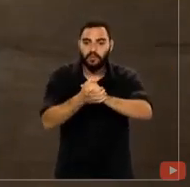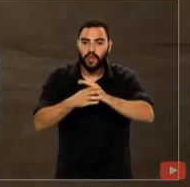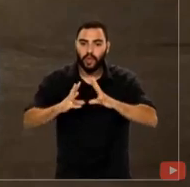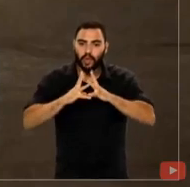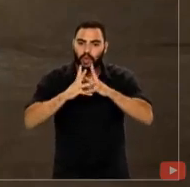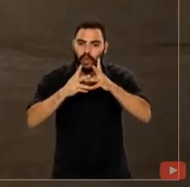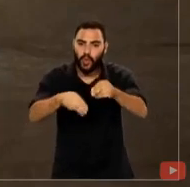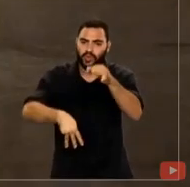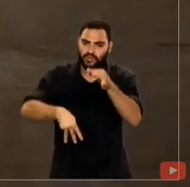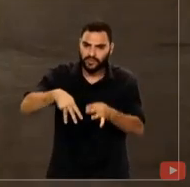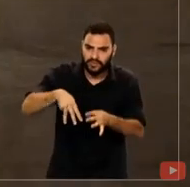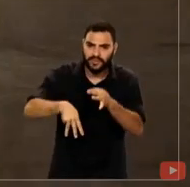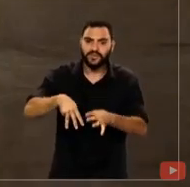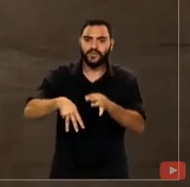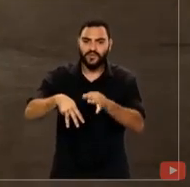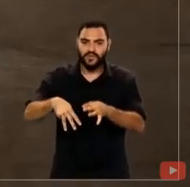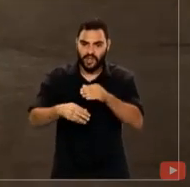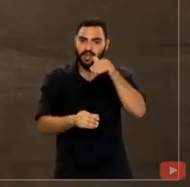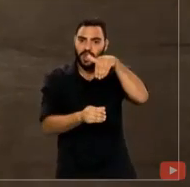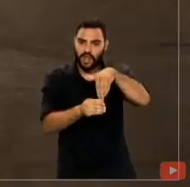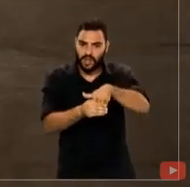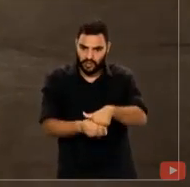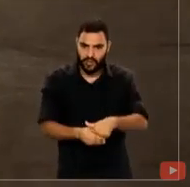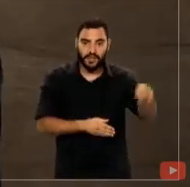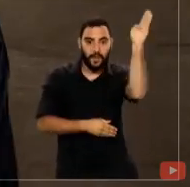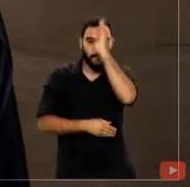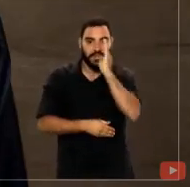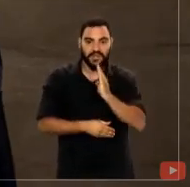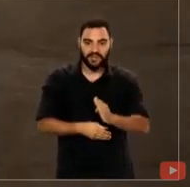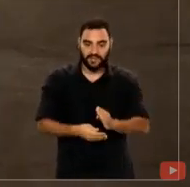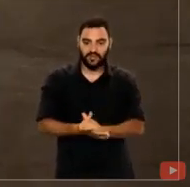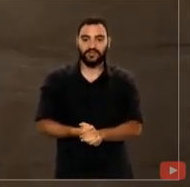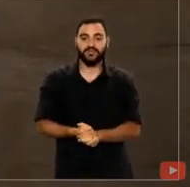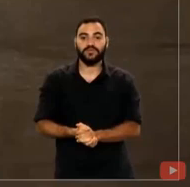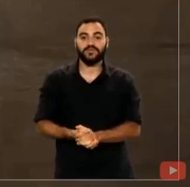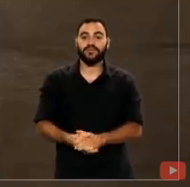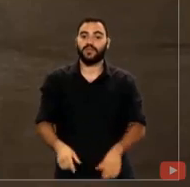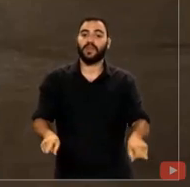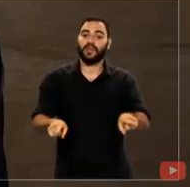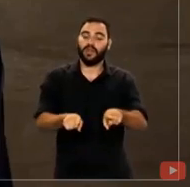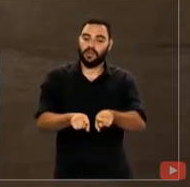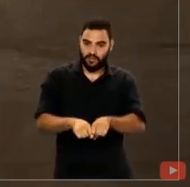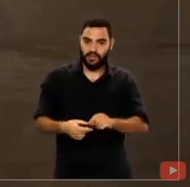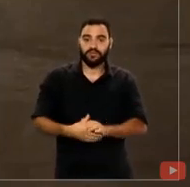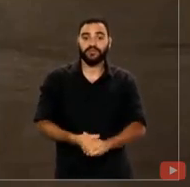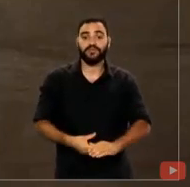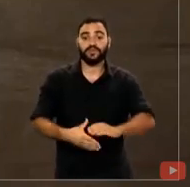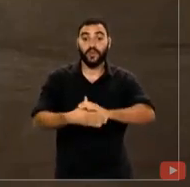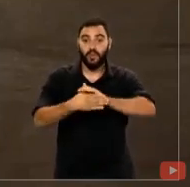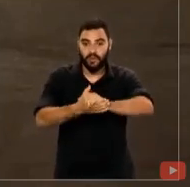magistrados e magistradas eleitorais brasileiros. Cumprimento o excelentíssimo senhor